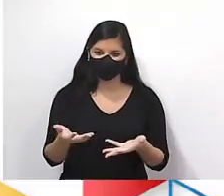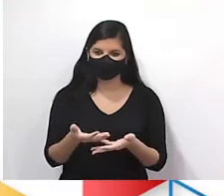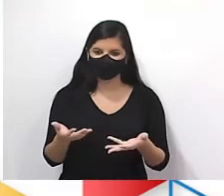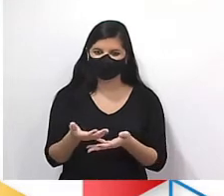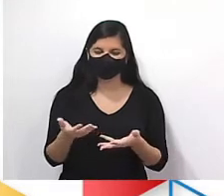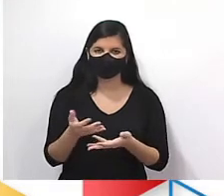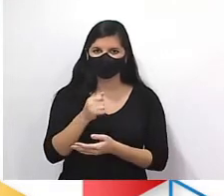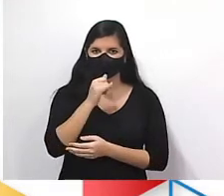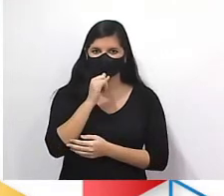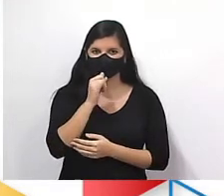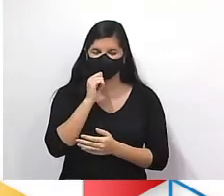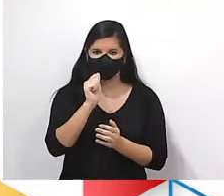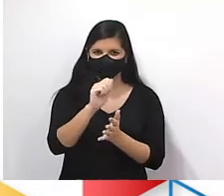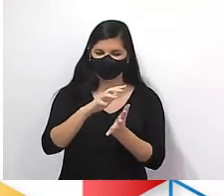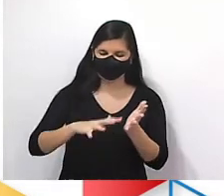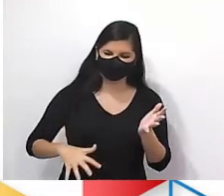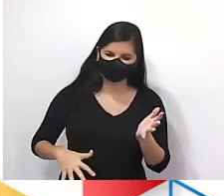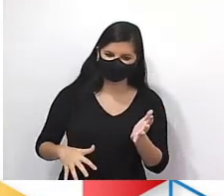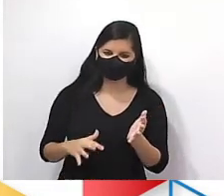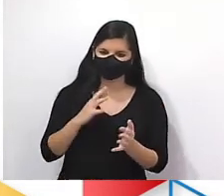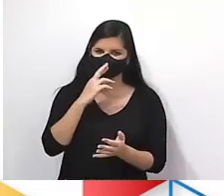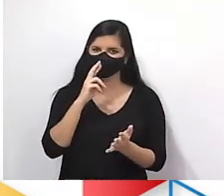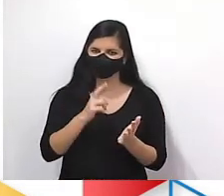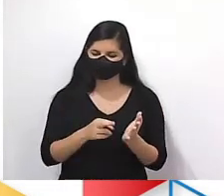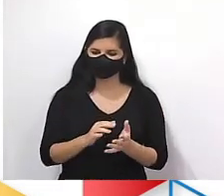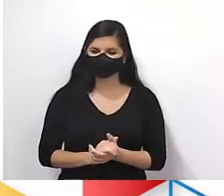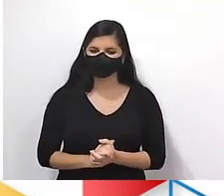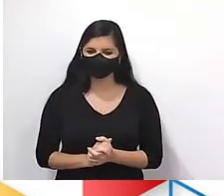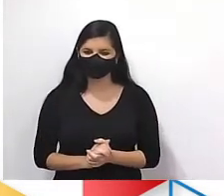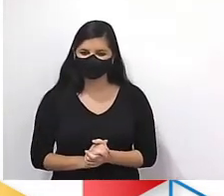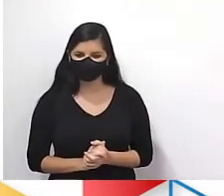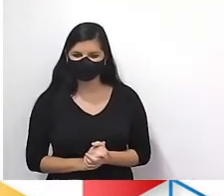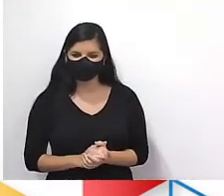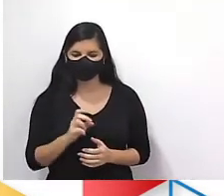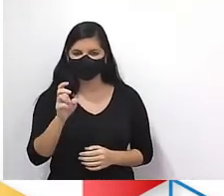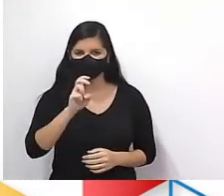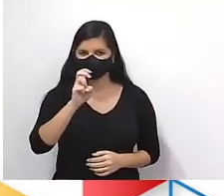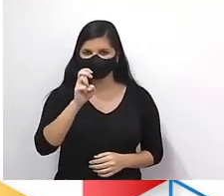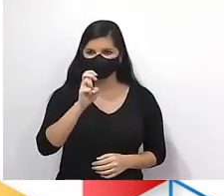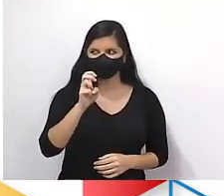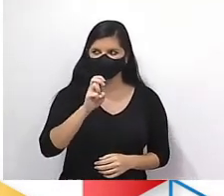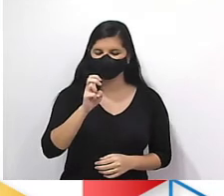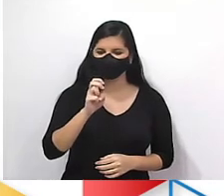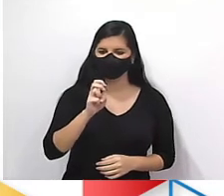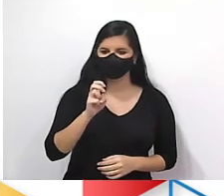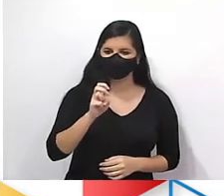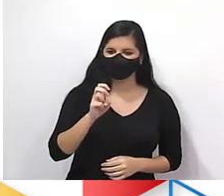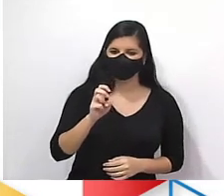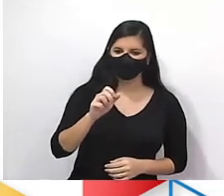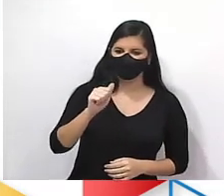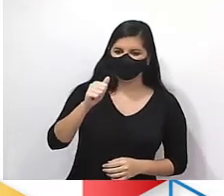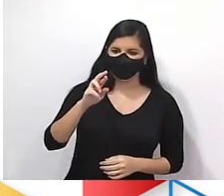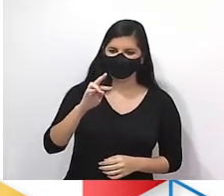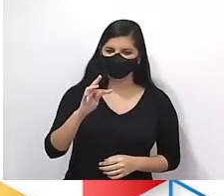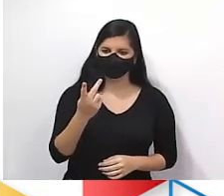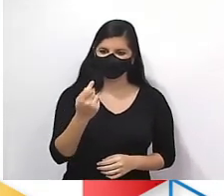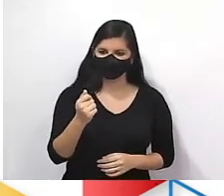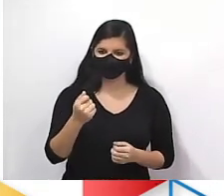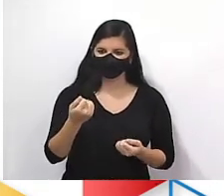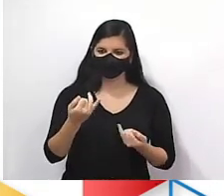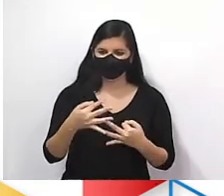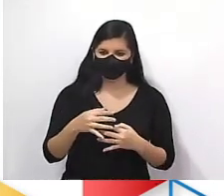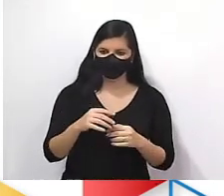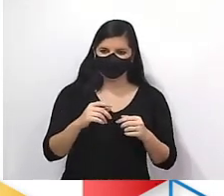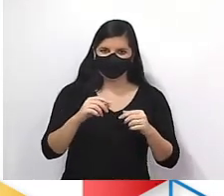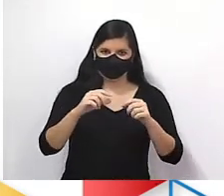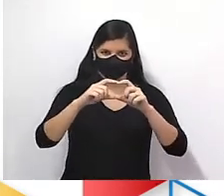Trouxe pra vocês uma questãozinha pra gente resolver, tá bom? Atividade 5. Arthur definiu